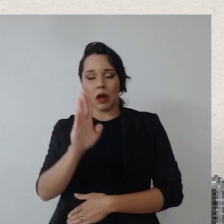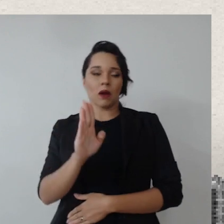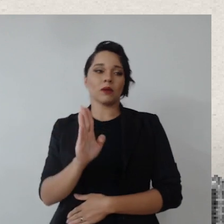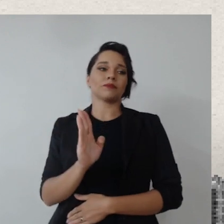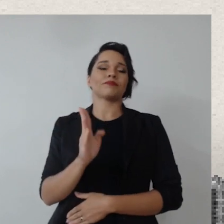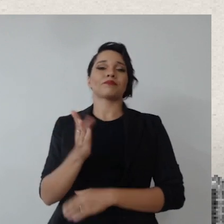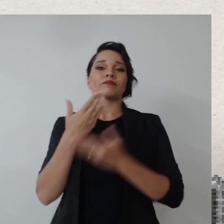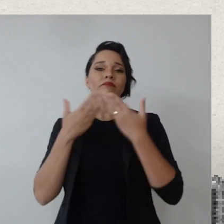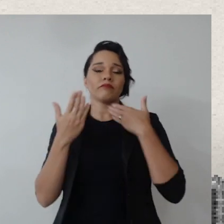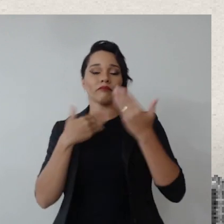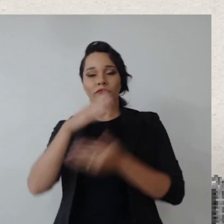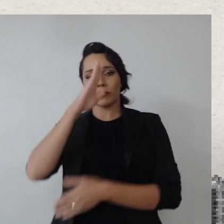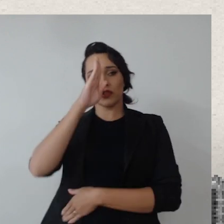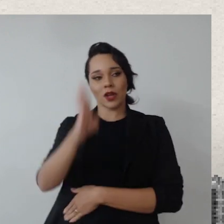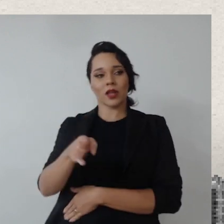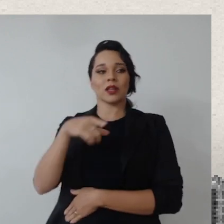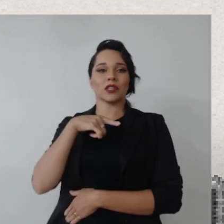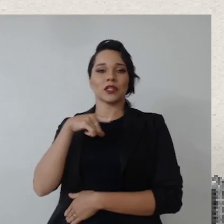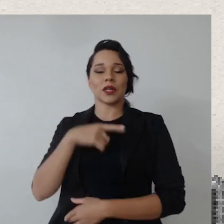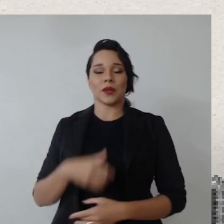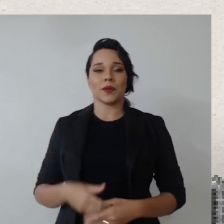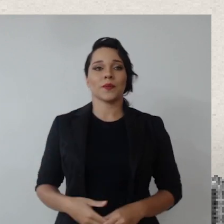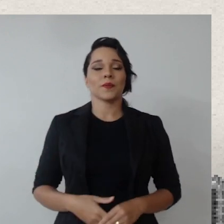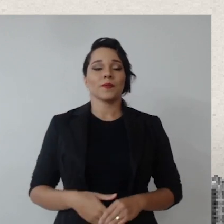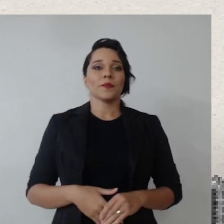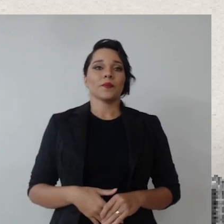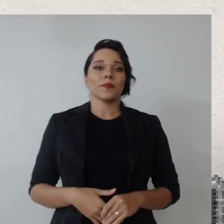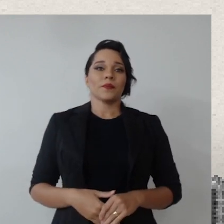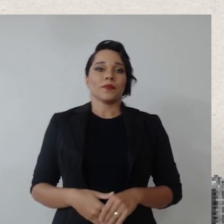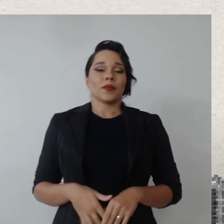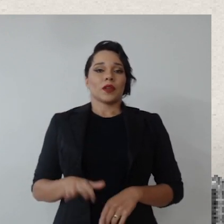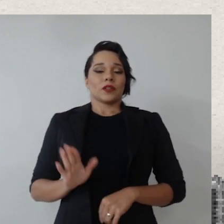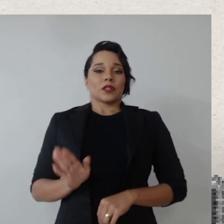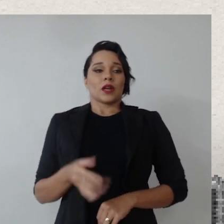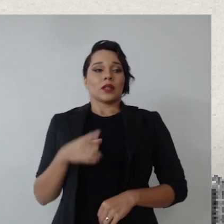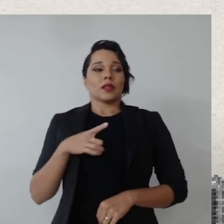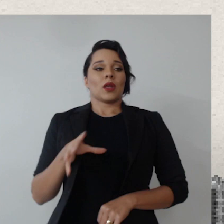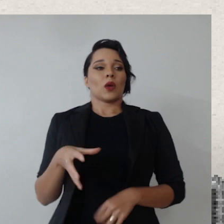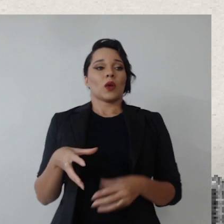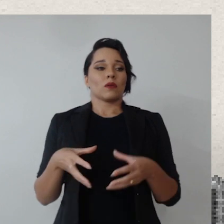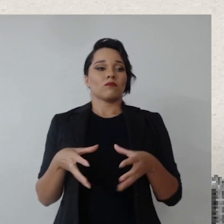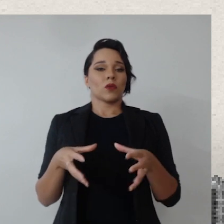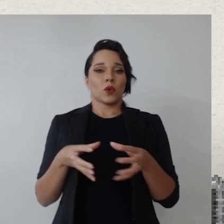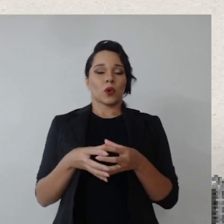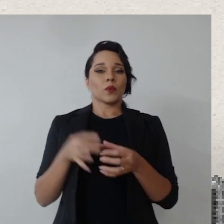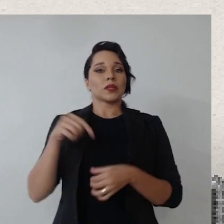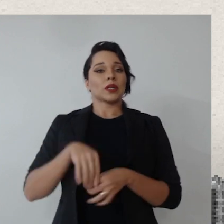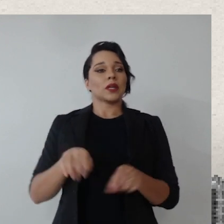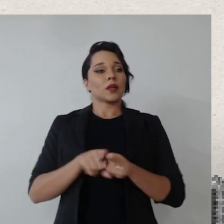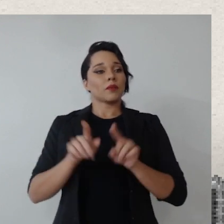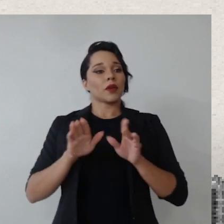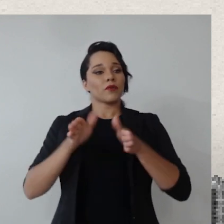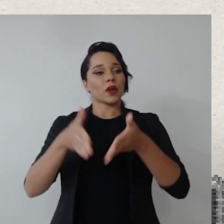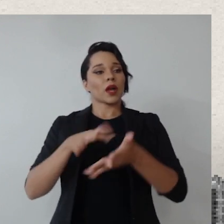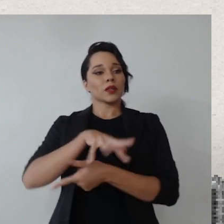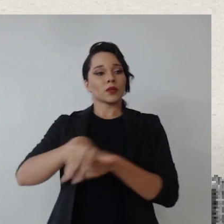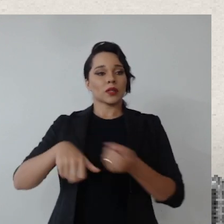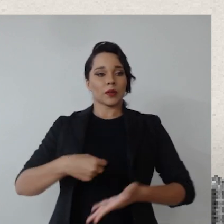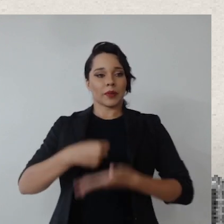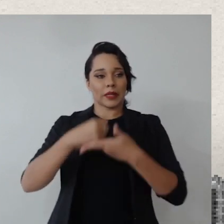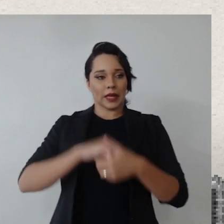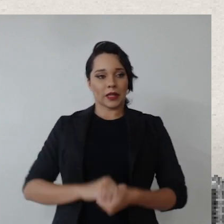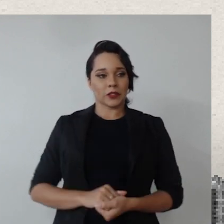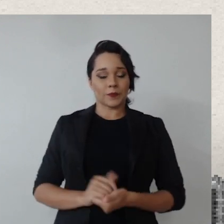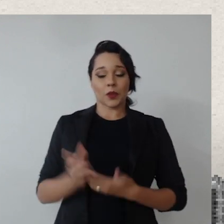veículo de conversa direta que a gente tem, e já temos equipes voltadas à